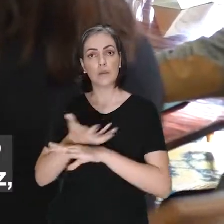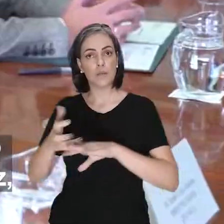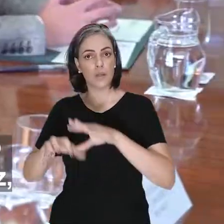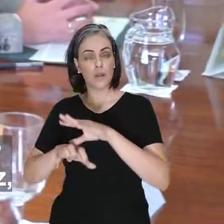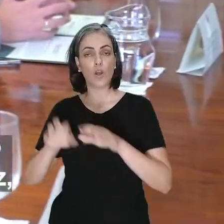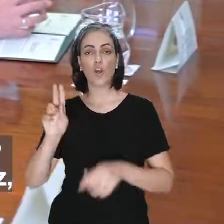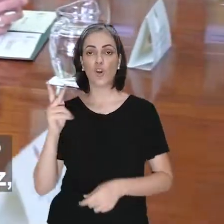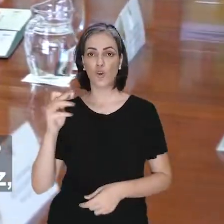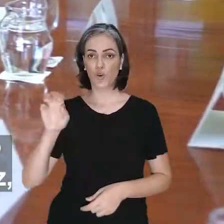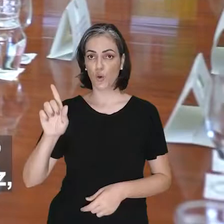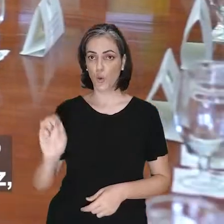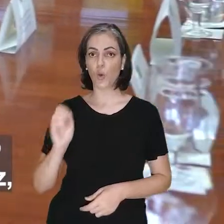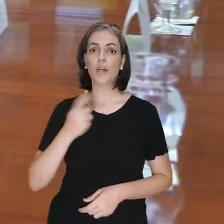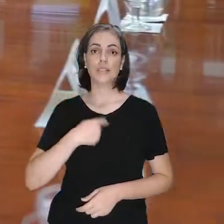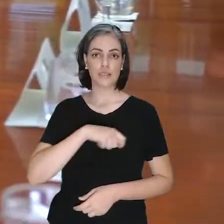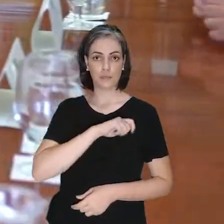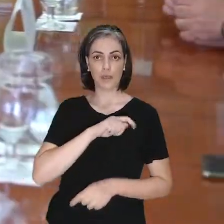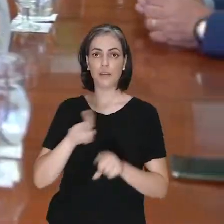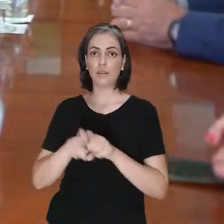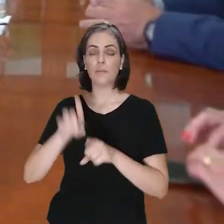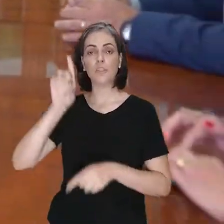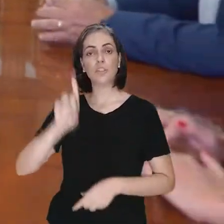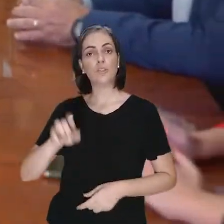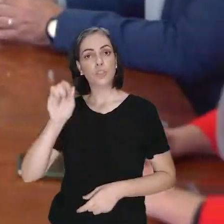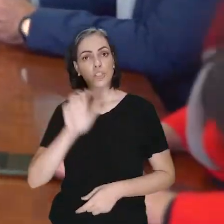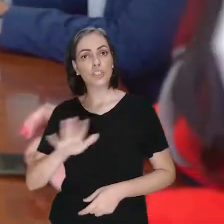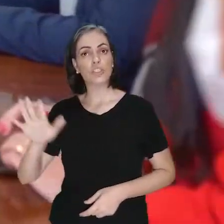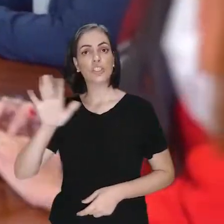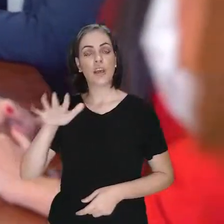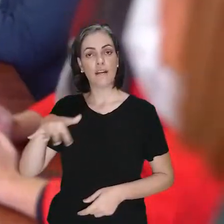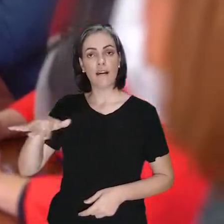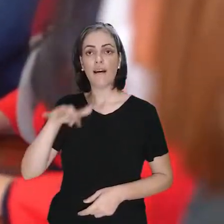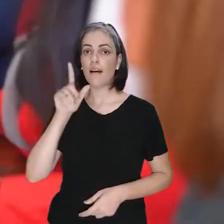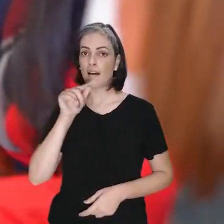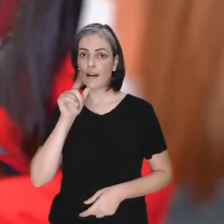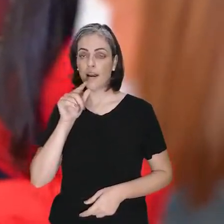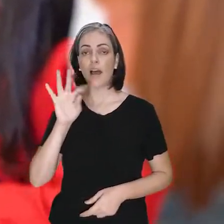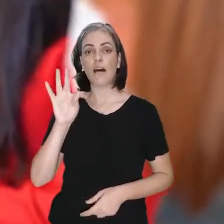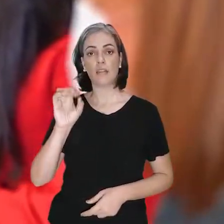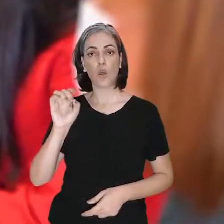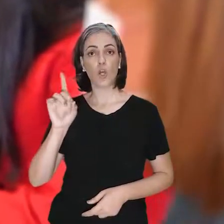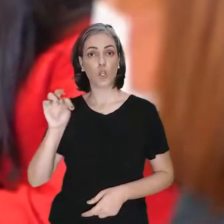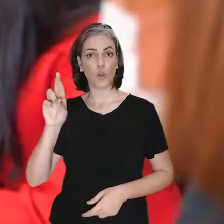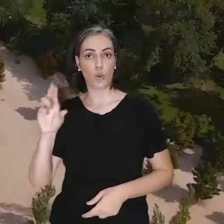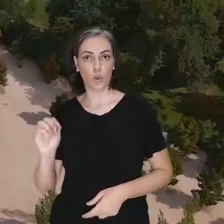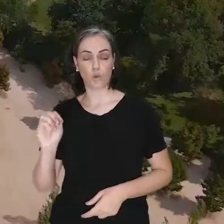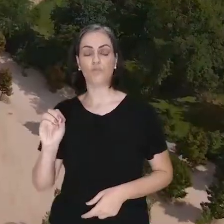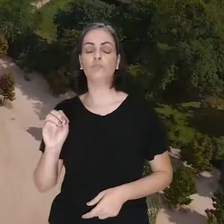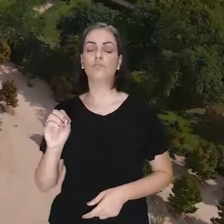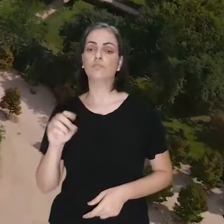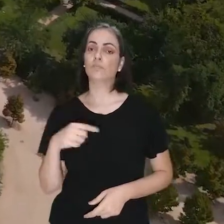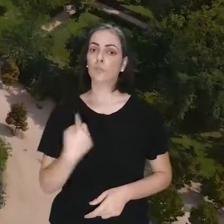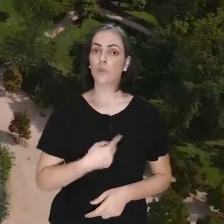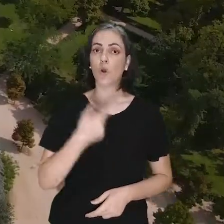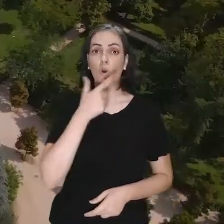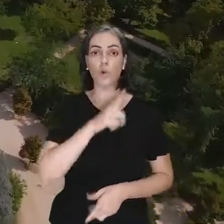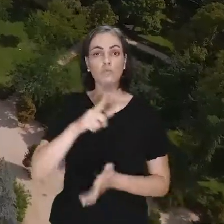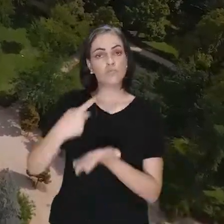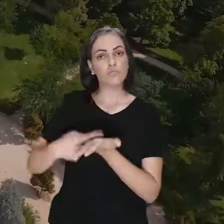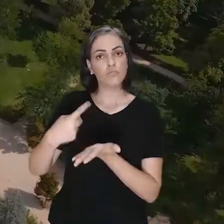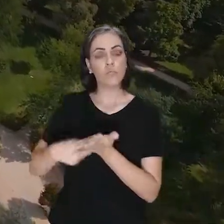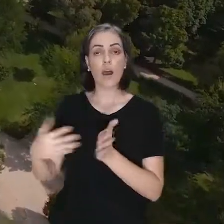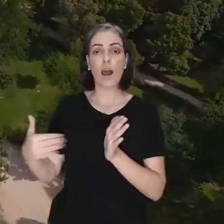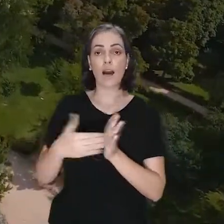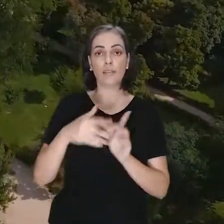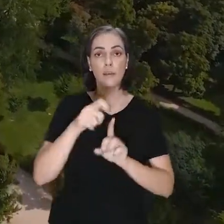espanhol Hugo Fernandes e com o diretor-geral de água do Ministério Espanhol Teodoro Monreal, estabelecemos que